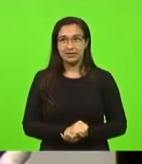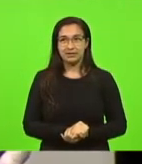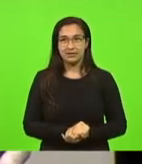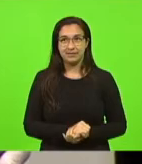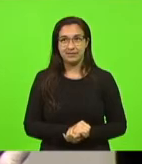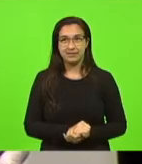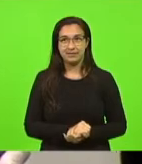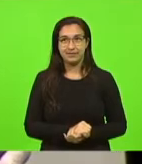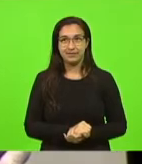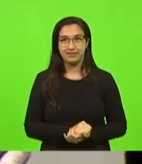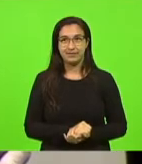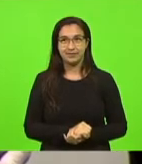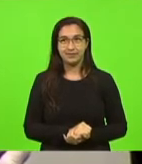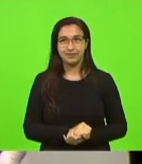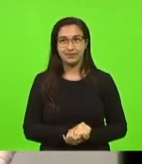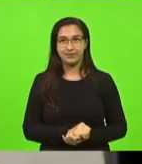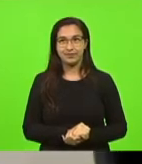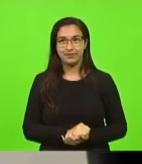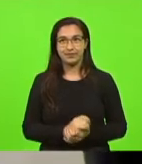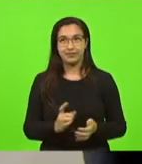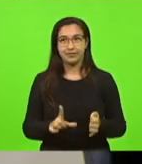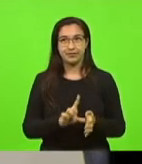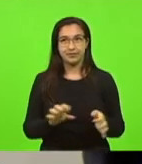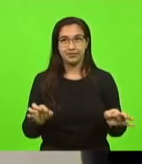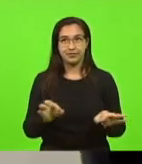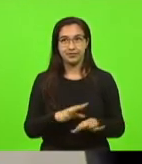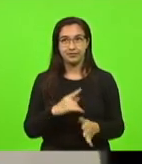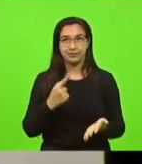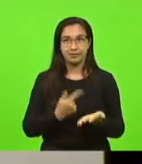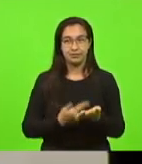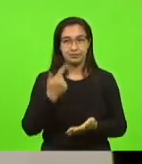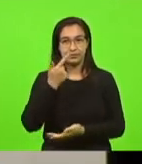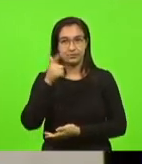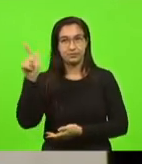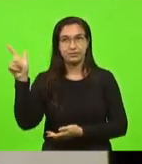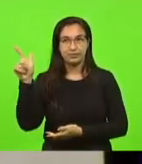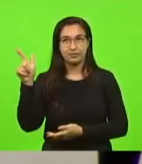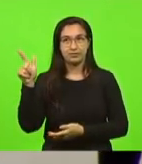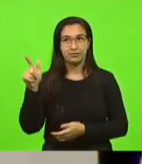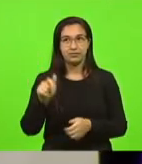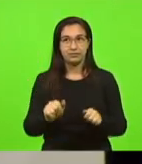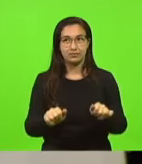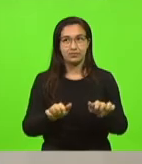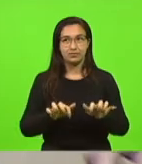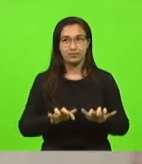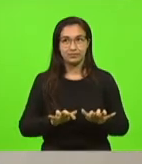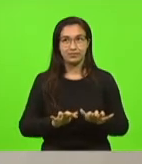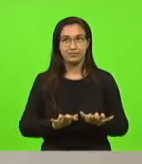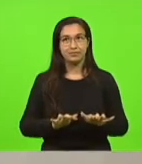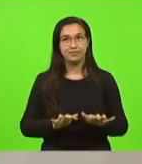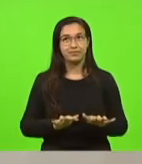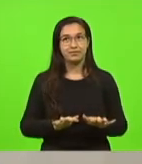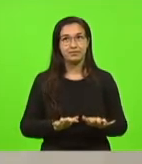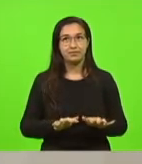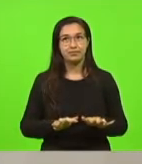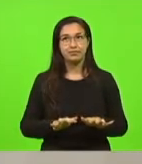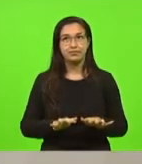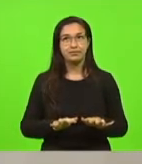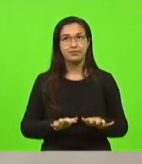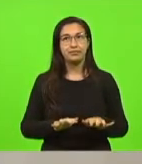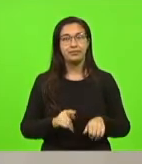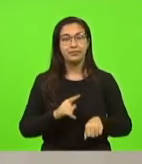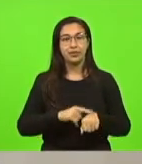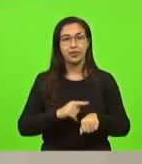Esta presidência, antes de encerrar a presente sessão, convoca outra sessão solene para